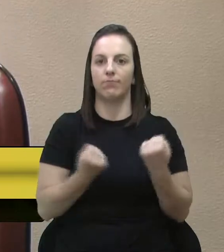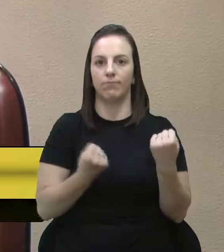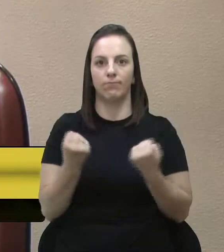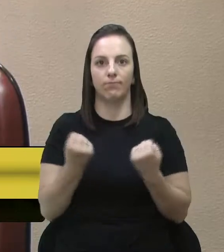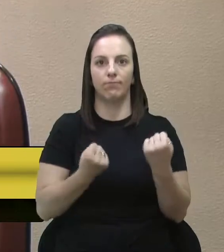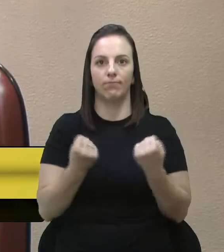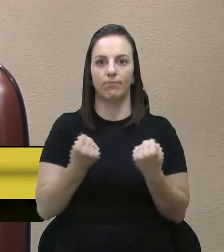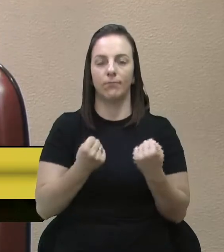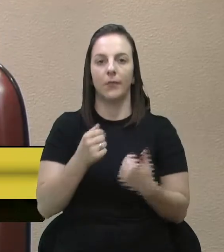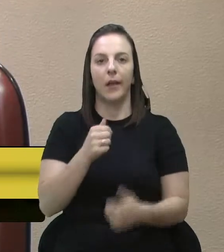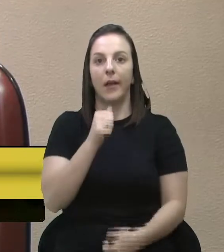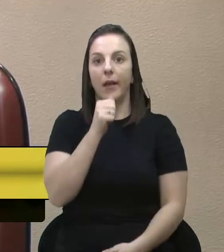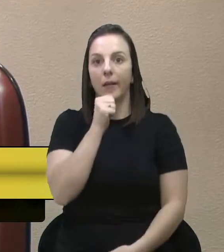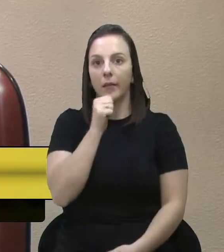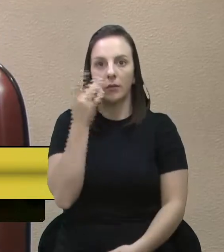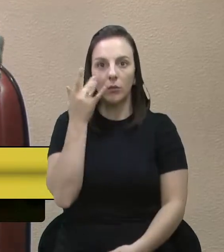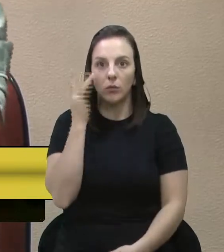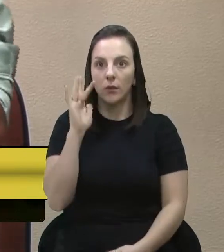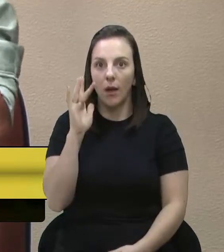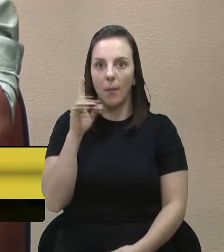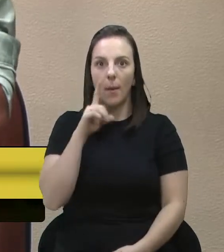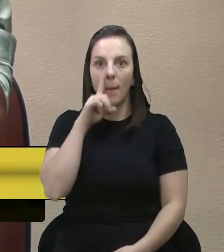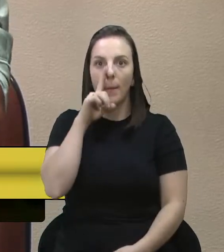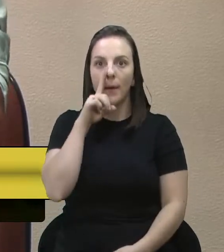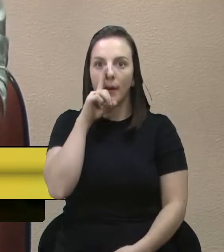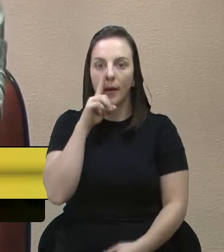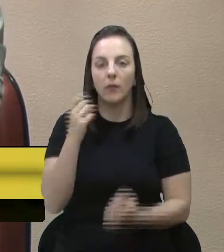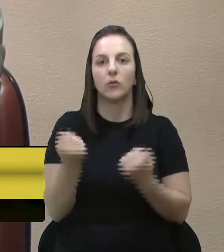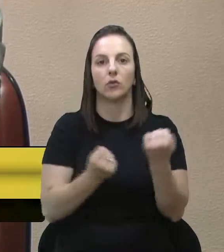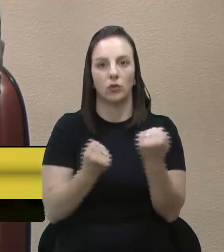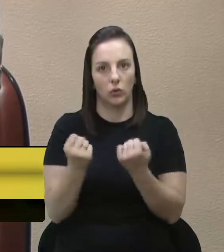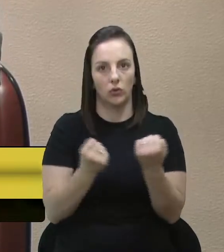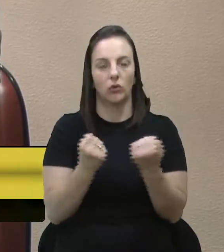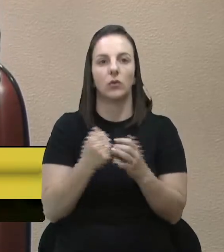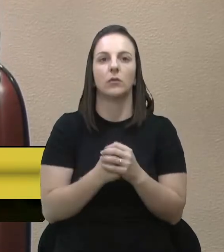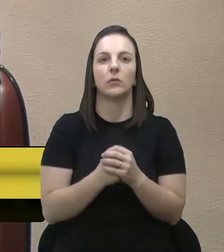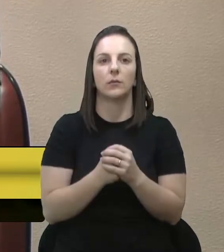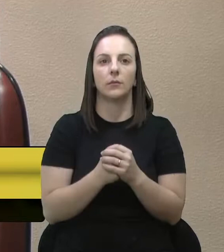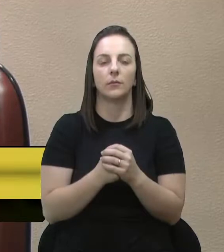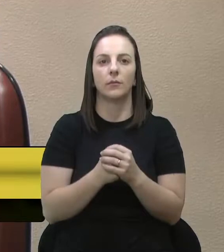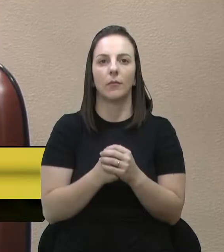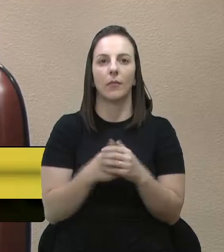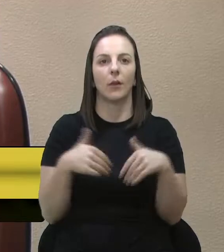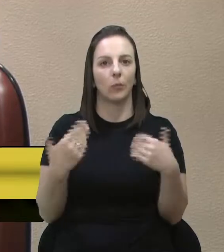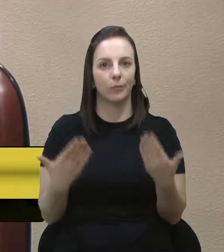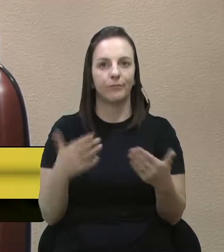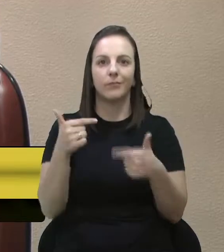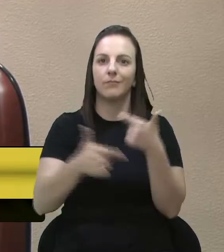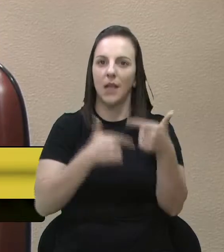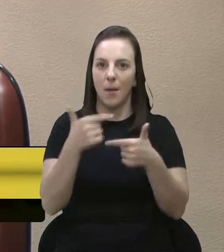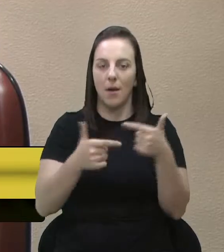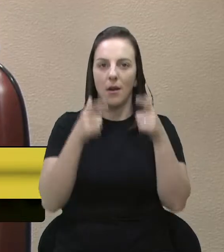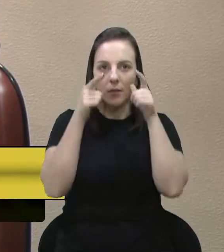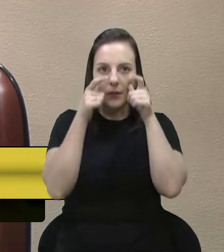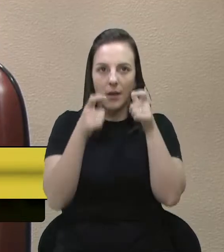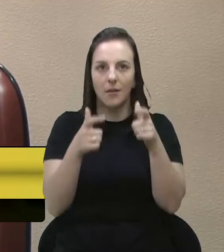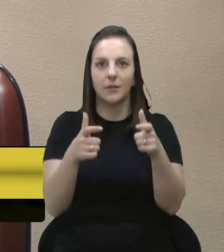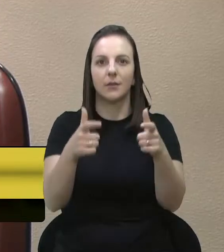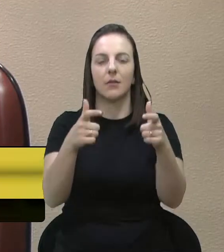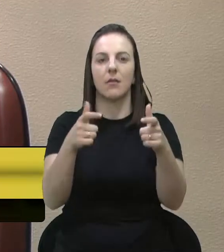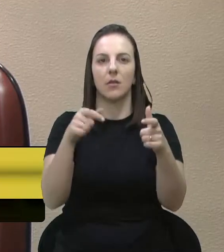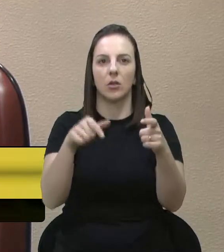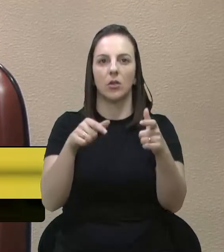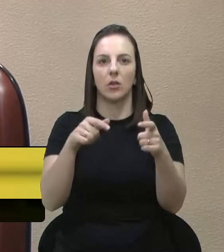o perigo do volante. Então, o trabalho é muito interessante das forças de segurança, protegendo,